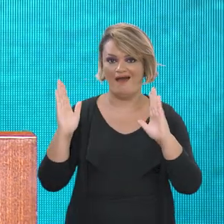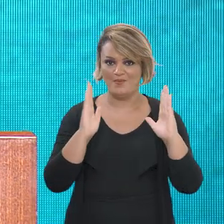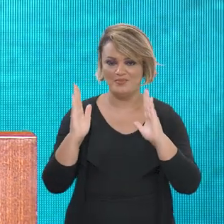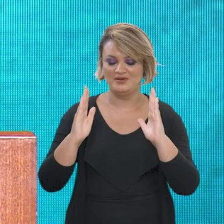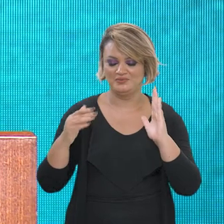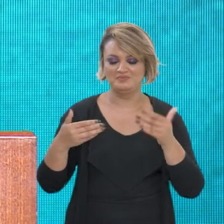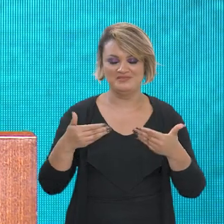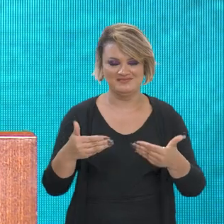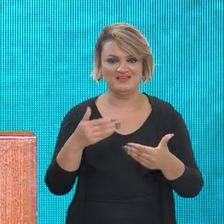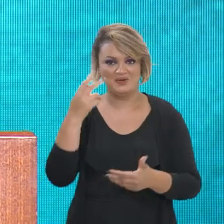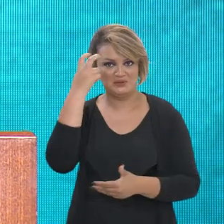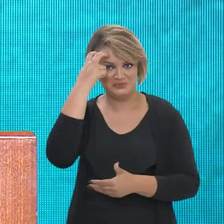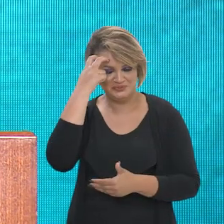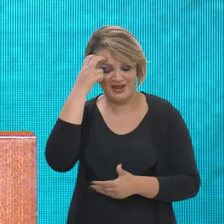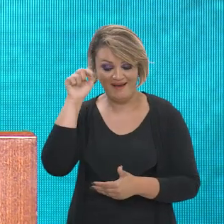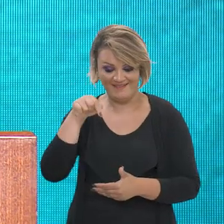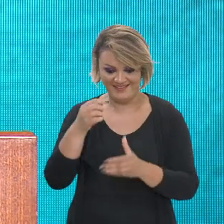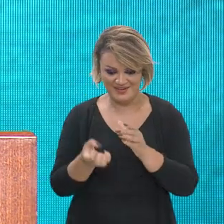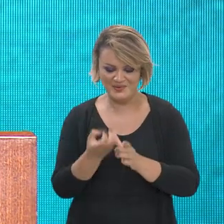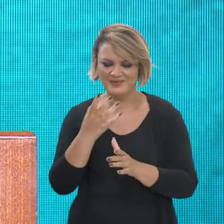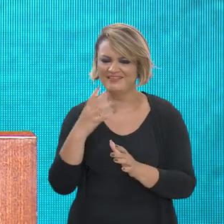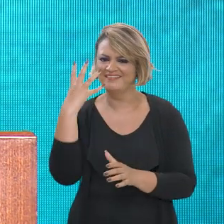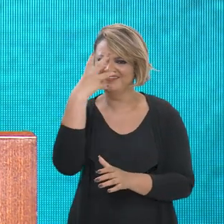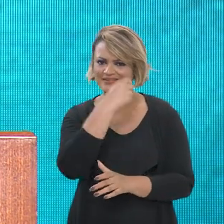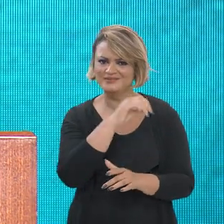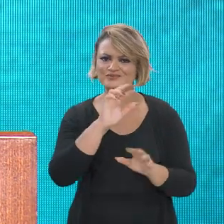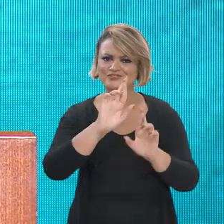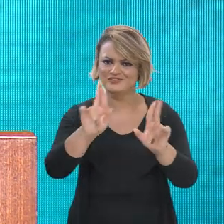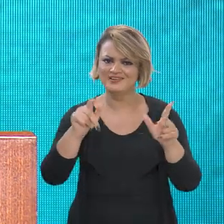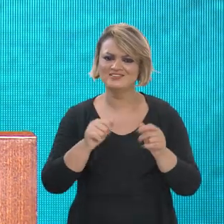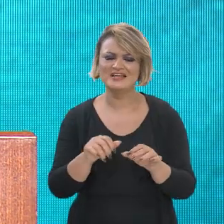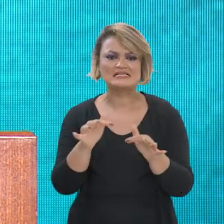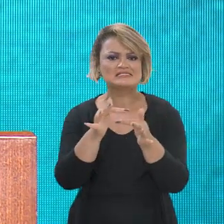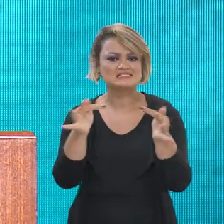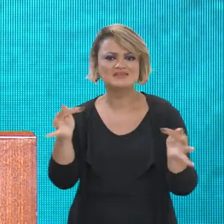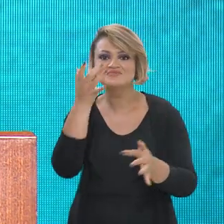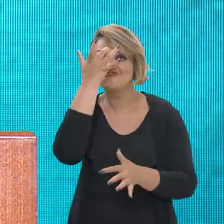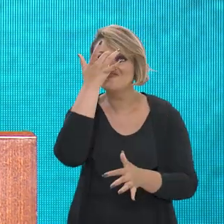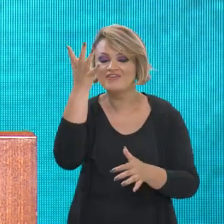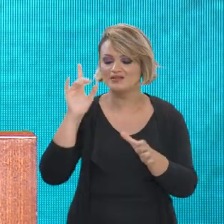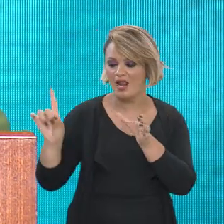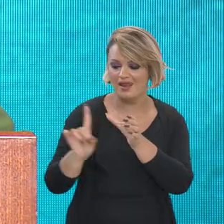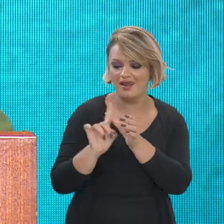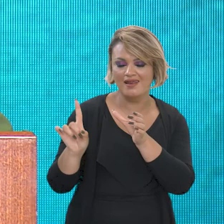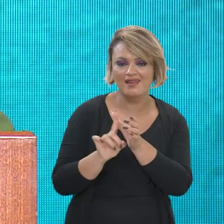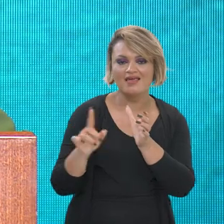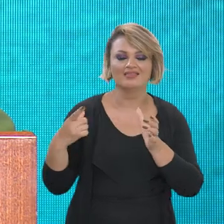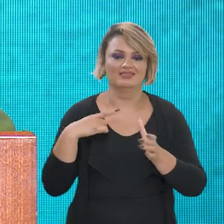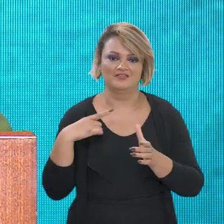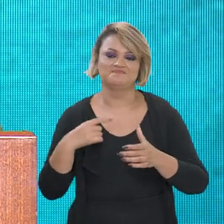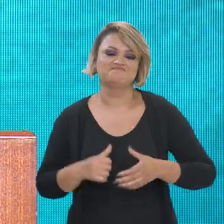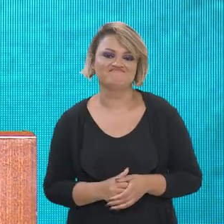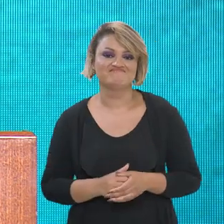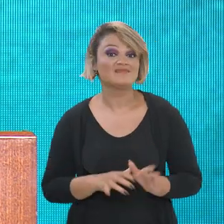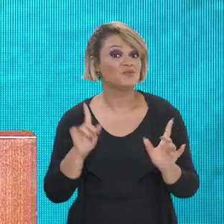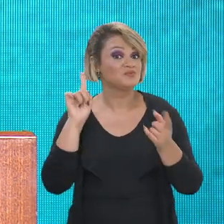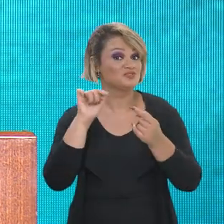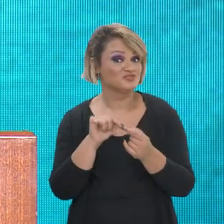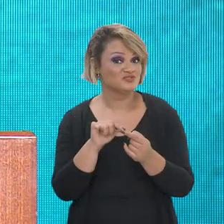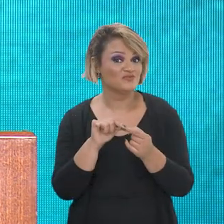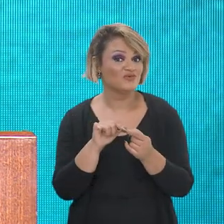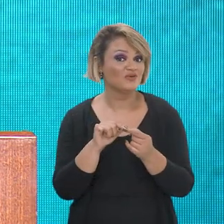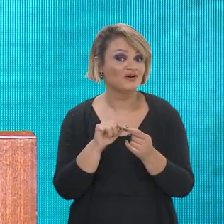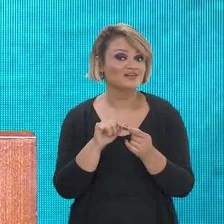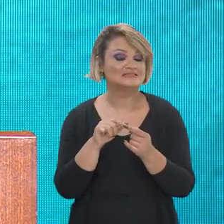gestão do Ministério da Cultura e já nasce muito lindo e diferente, mais leve, mais fácil e mais inclusivo. O